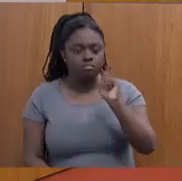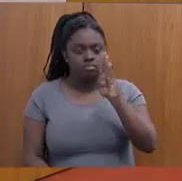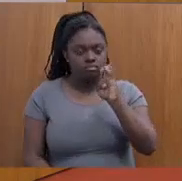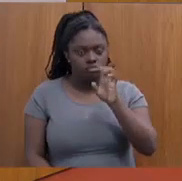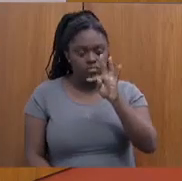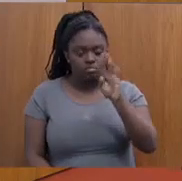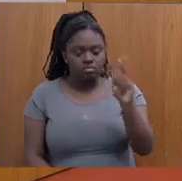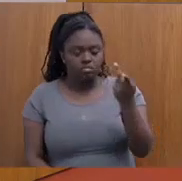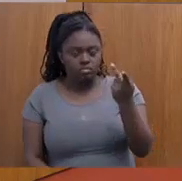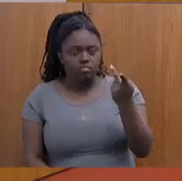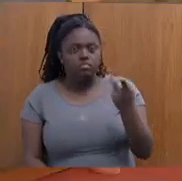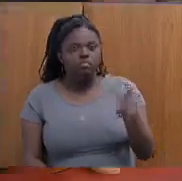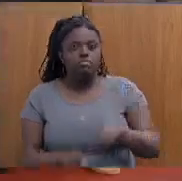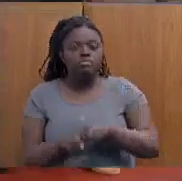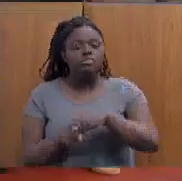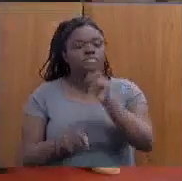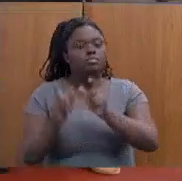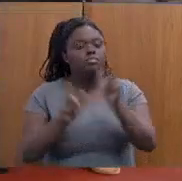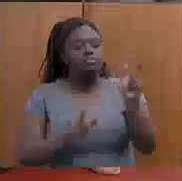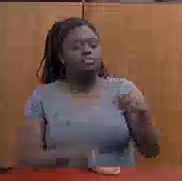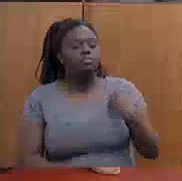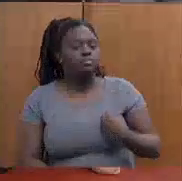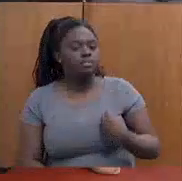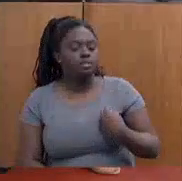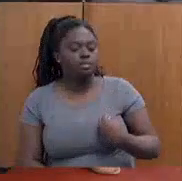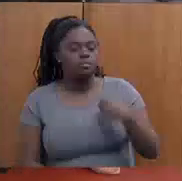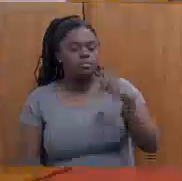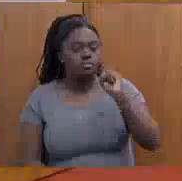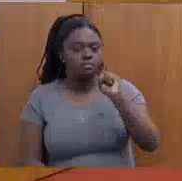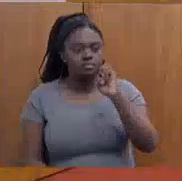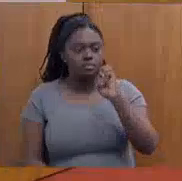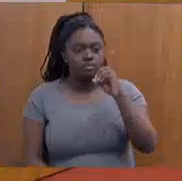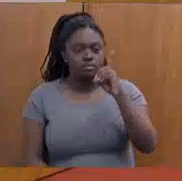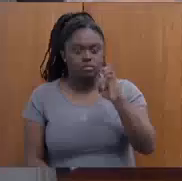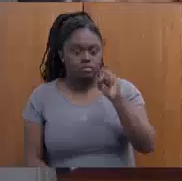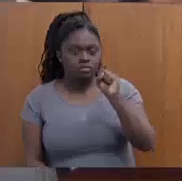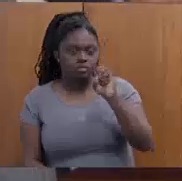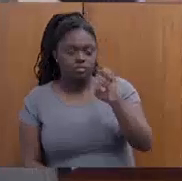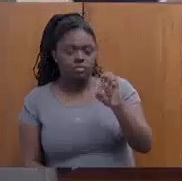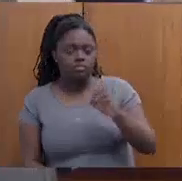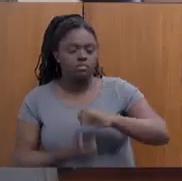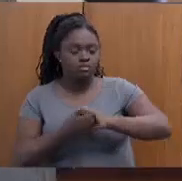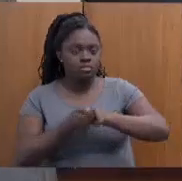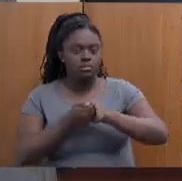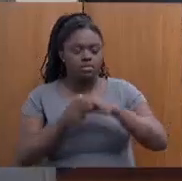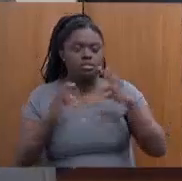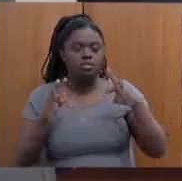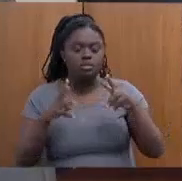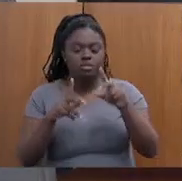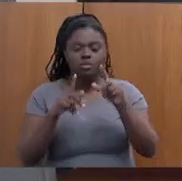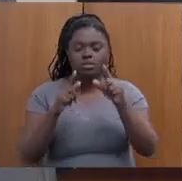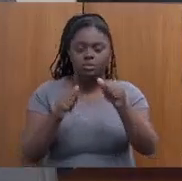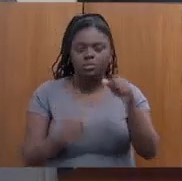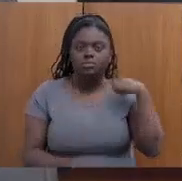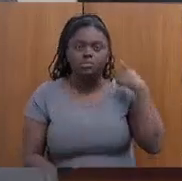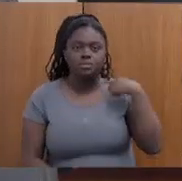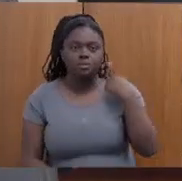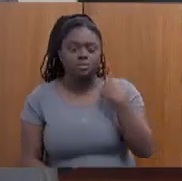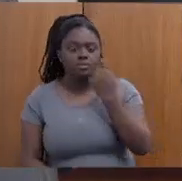os que fazem parte do Corpo Técnico, também da CEDES. Enfim, cumprimentar as deputadas também, os deputados que aqui estão.